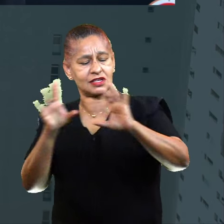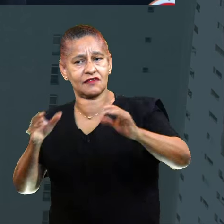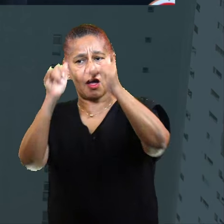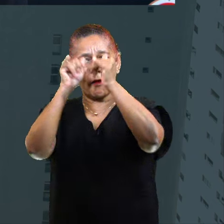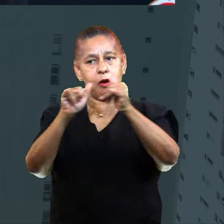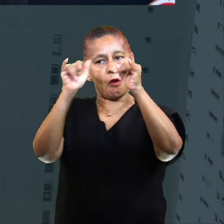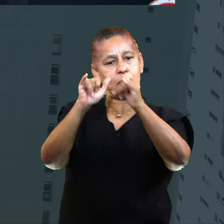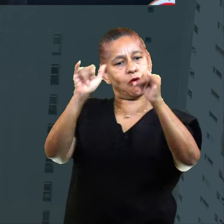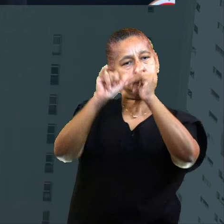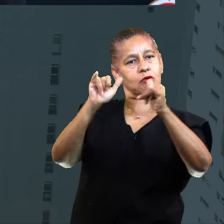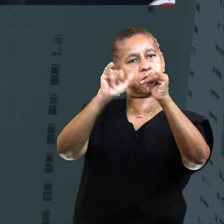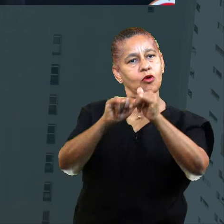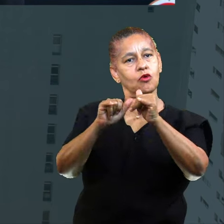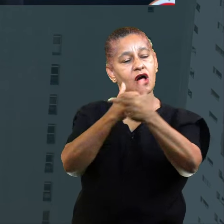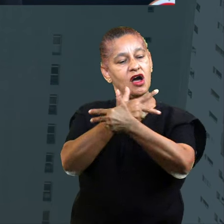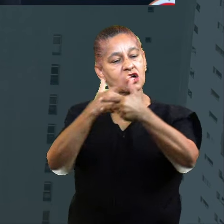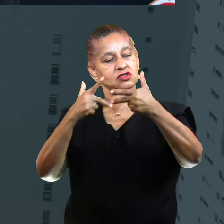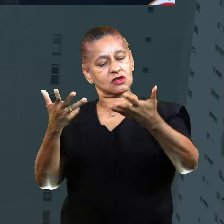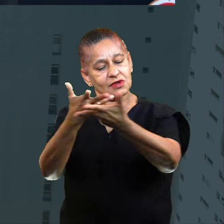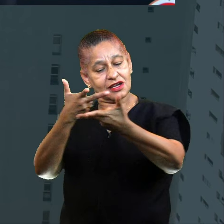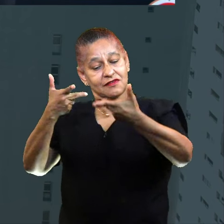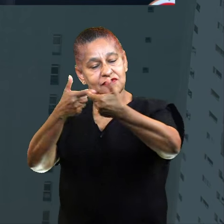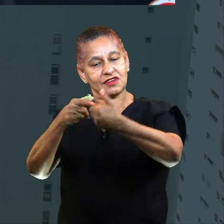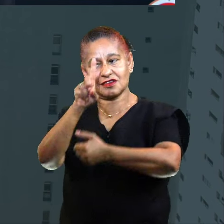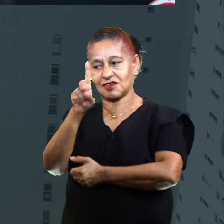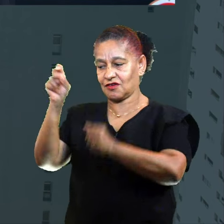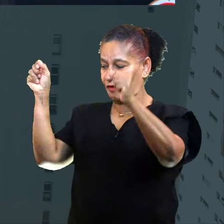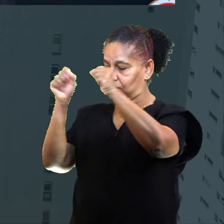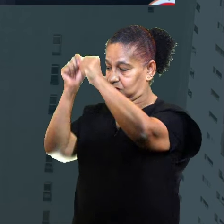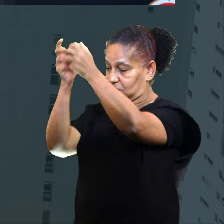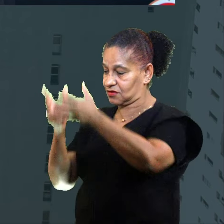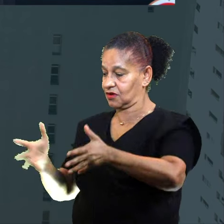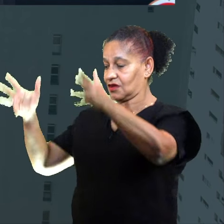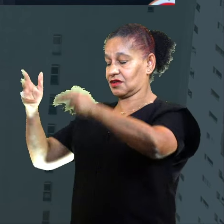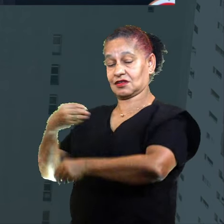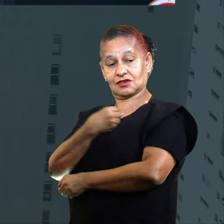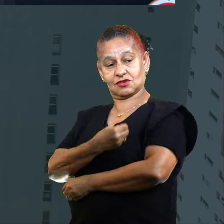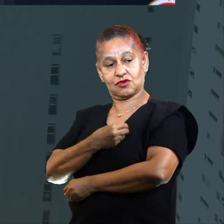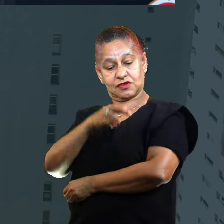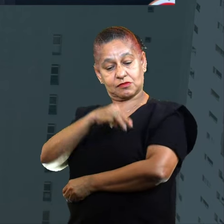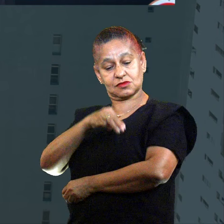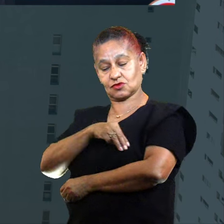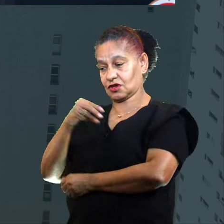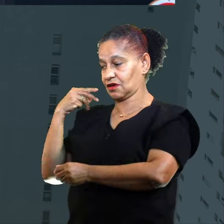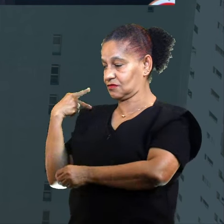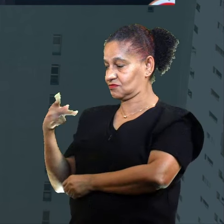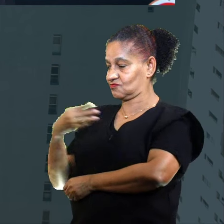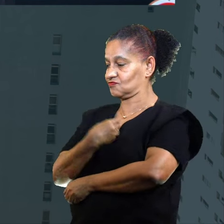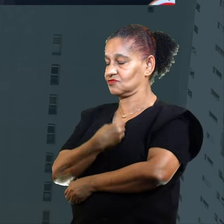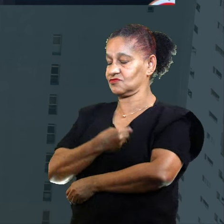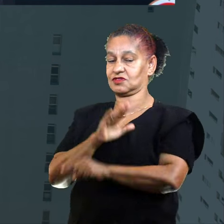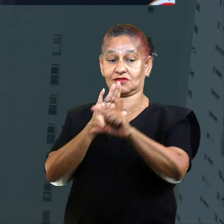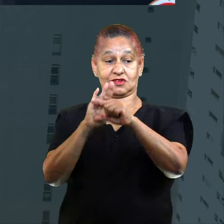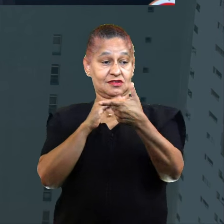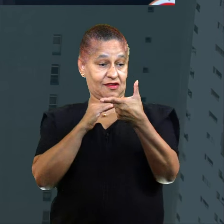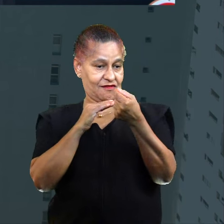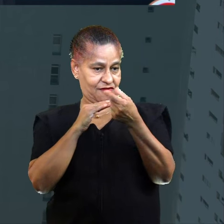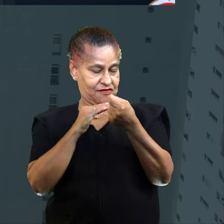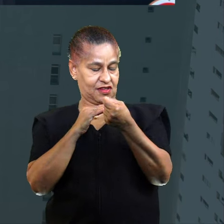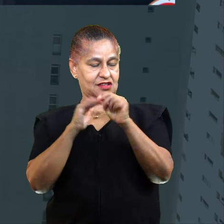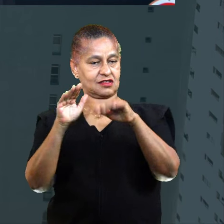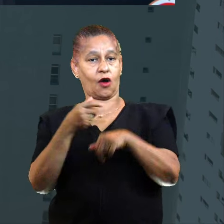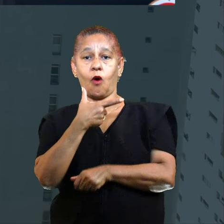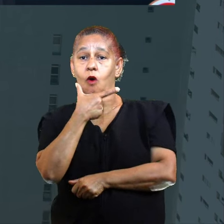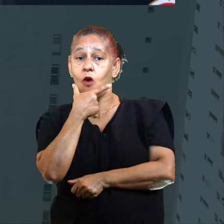quanto o Senhor fez por você, E como teve misericórdia de você. Verso 20, Então,